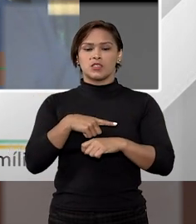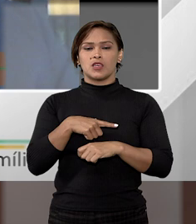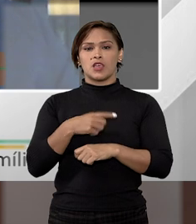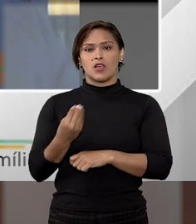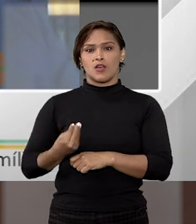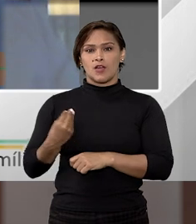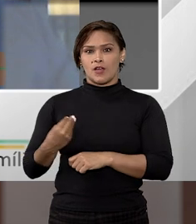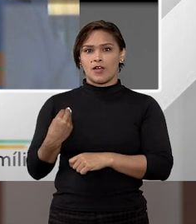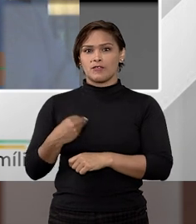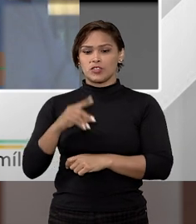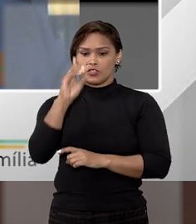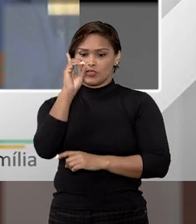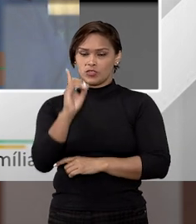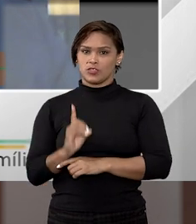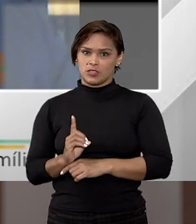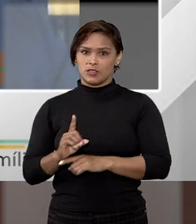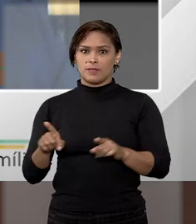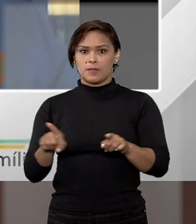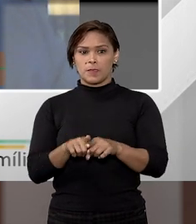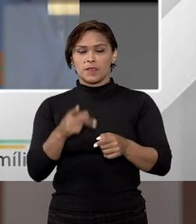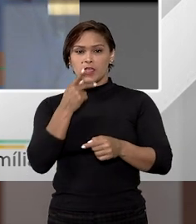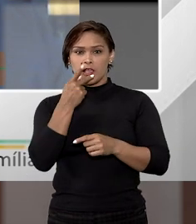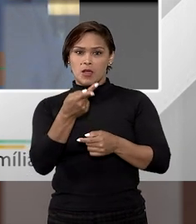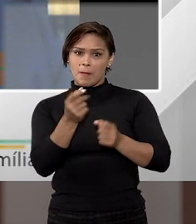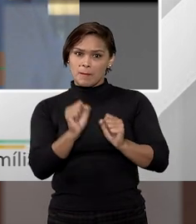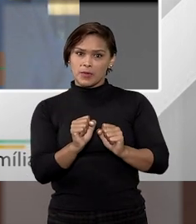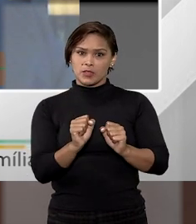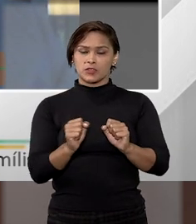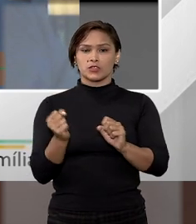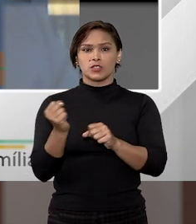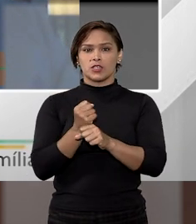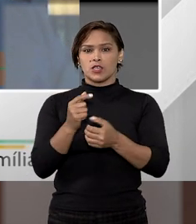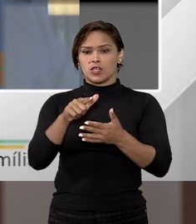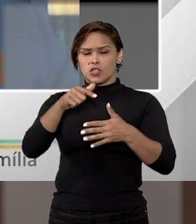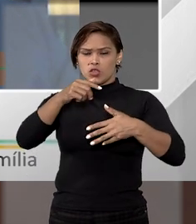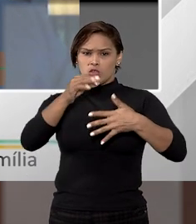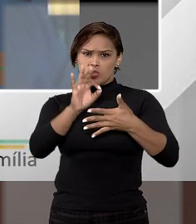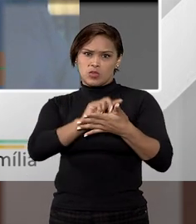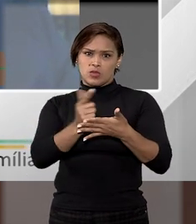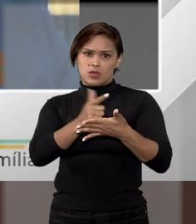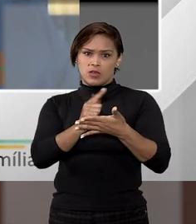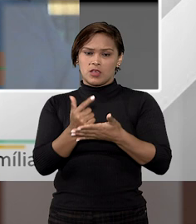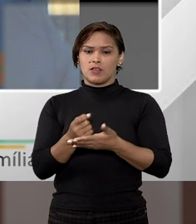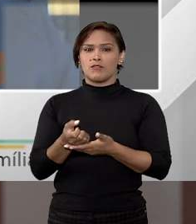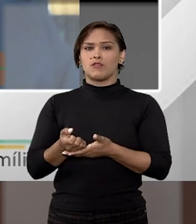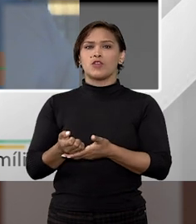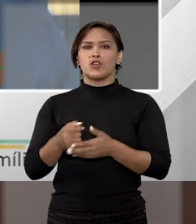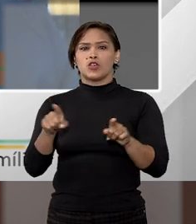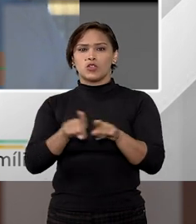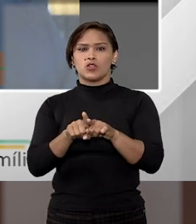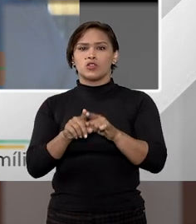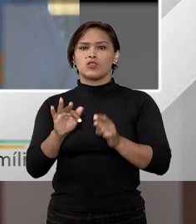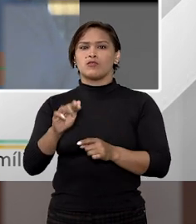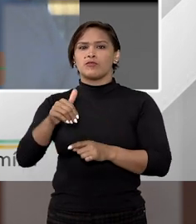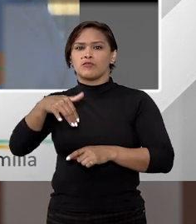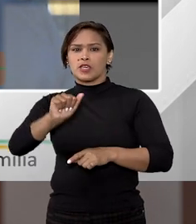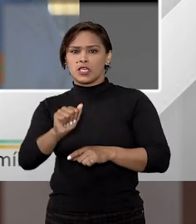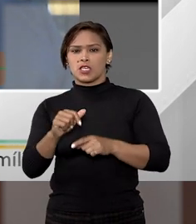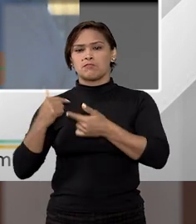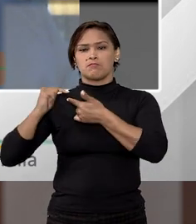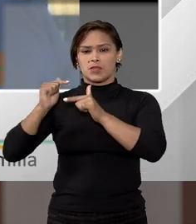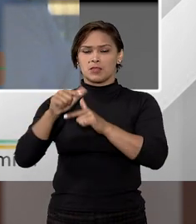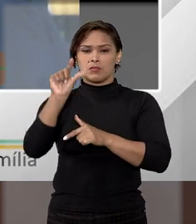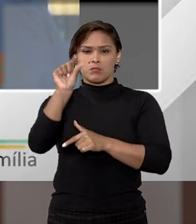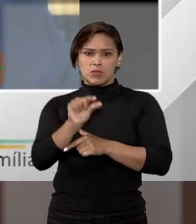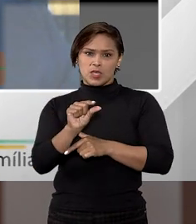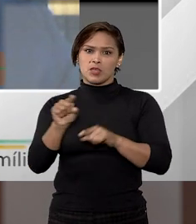existência minimamente digna. É aquilo que a gente pode colher na obra do ministro Luiz Edson Fachin, chamado de patrimônio mínimo,